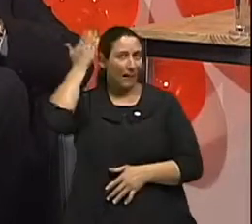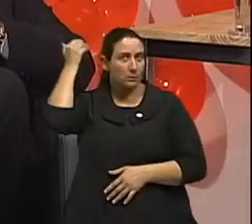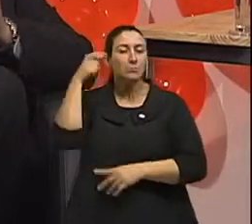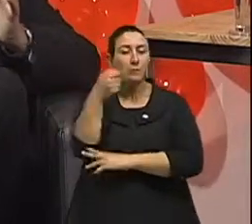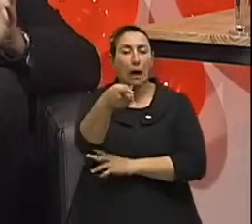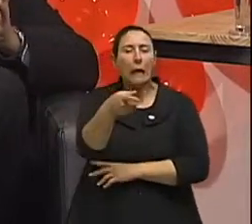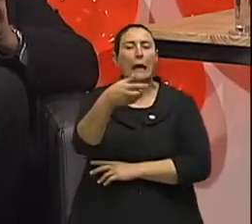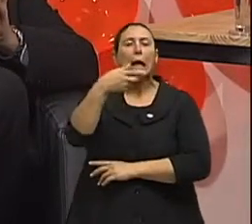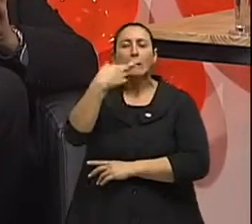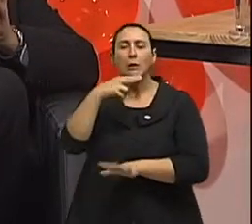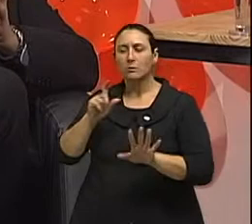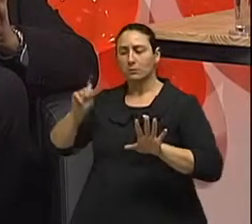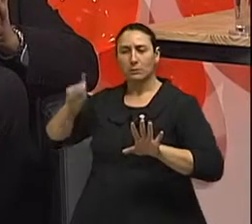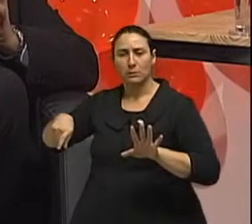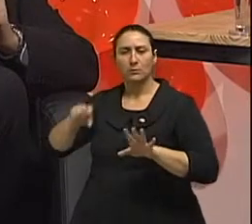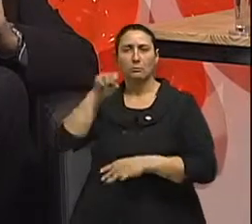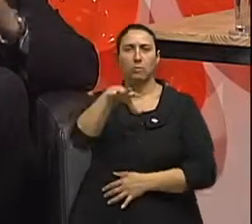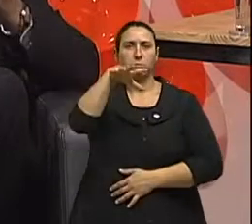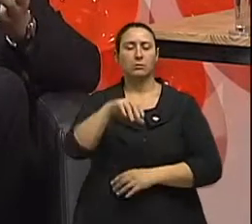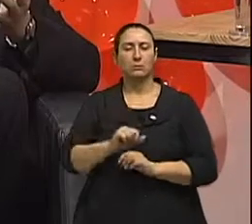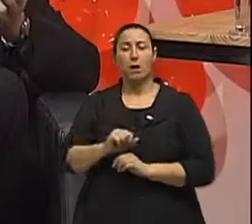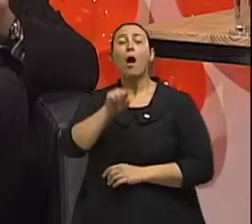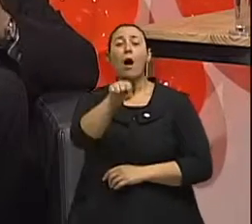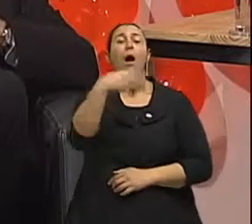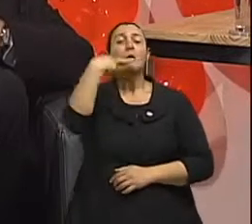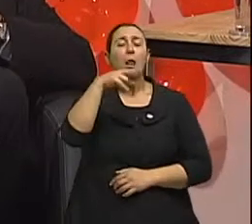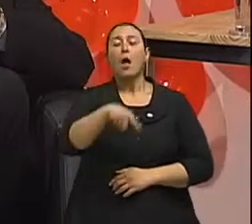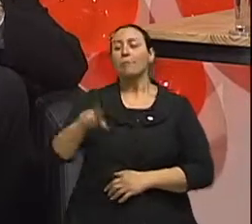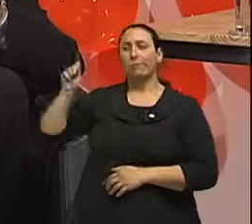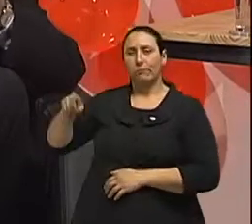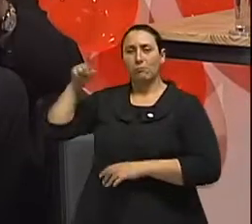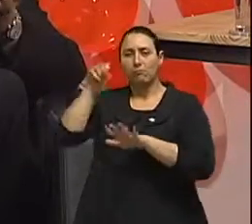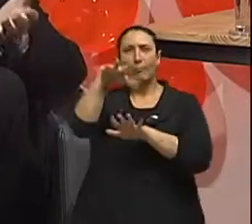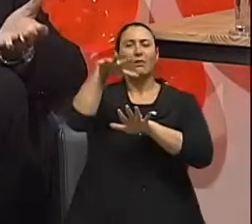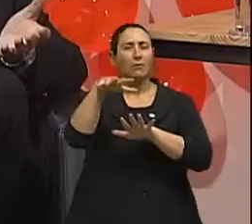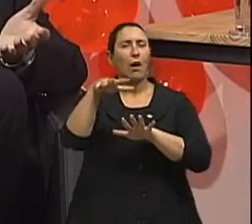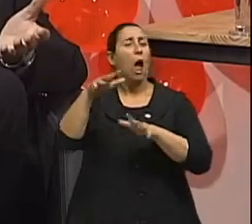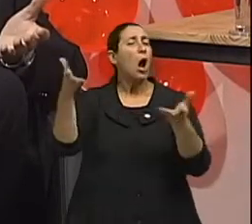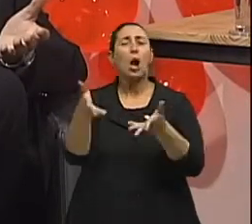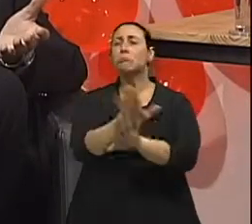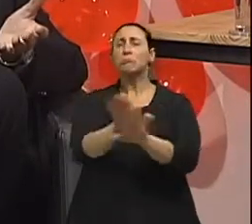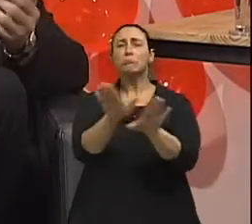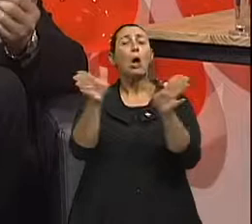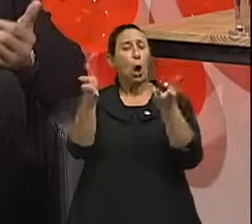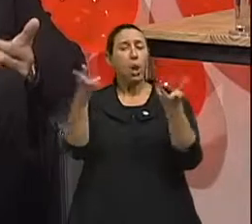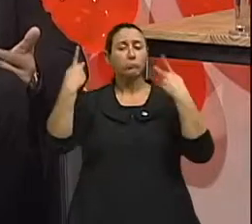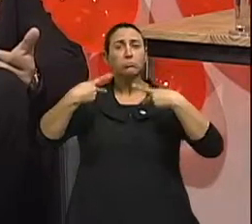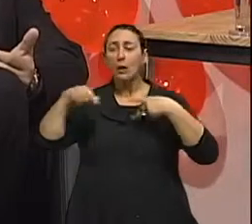faça essas pequenas correções. Isso melhora a possibilidade de eu atingir doses maiores de radioterapia,